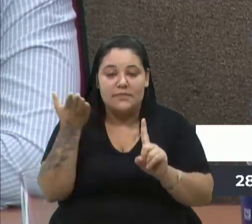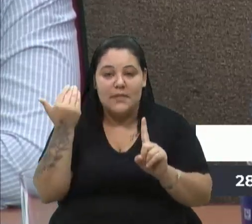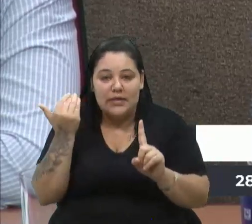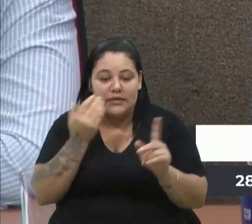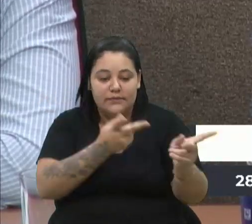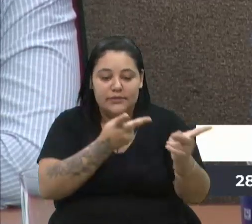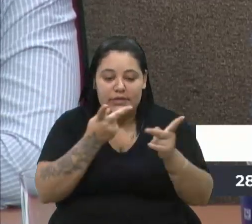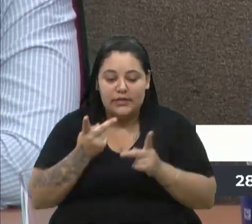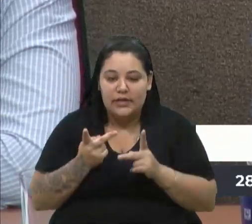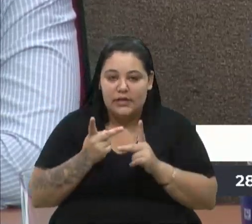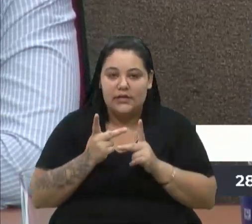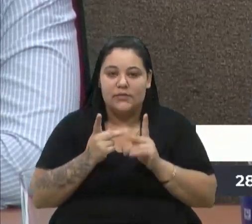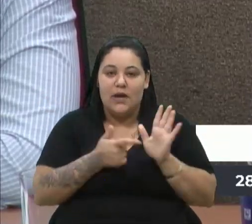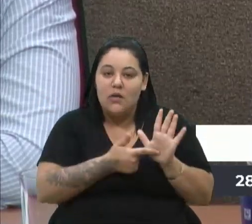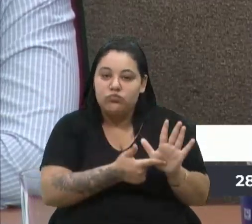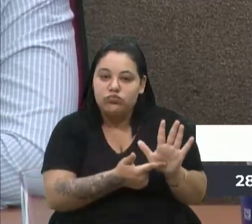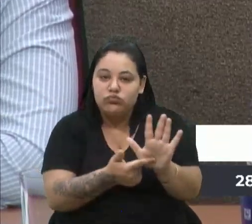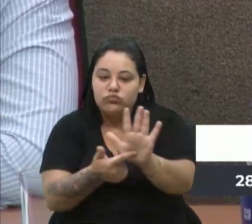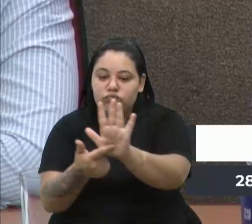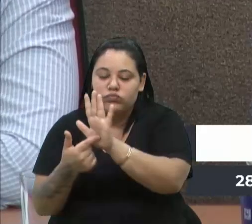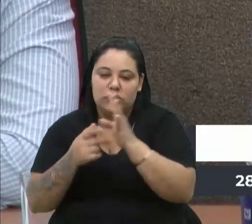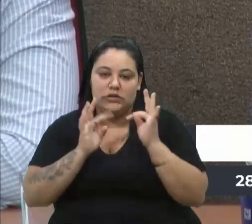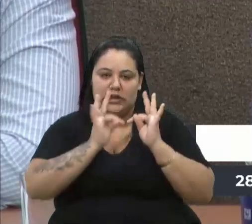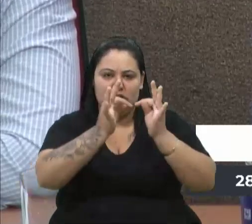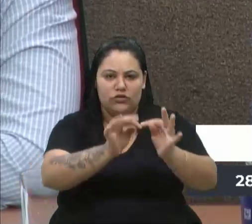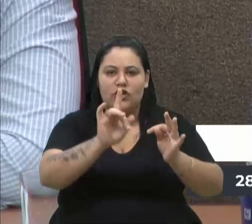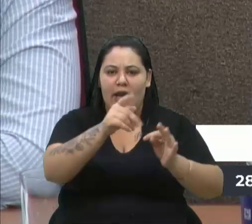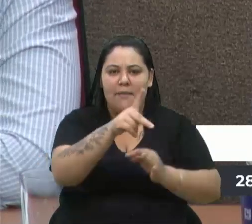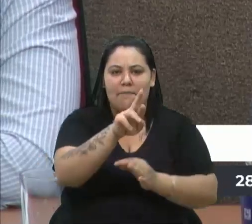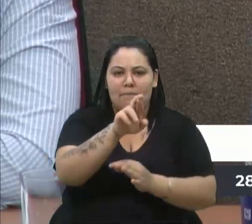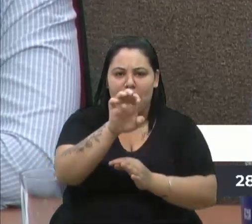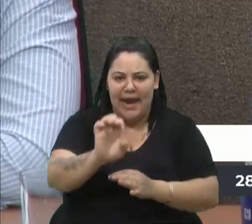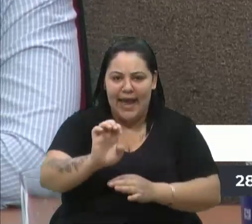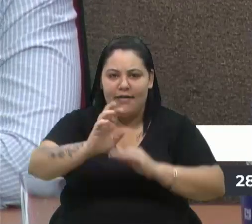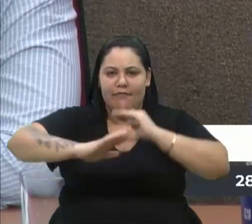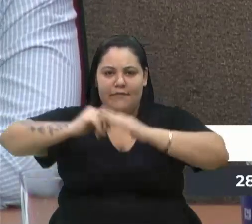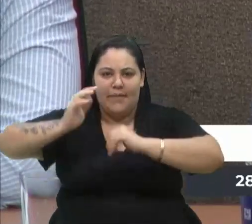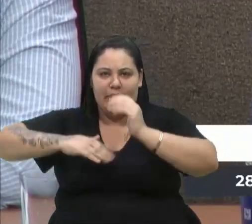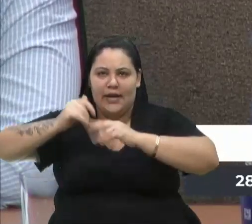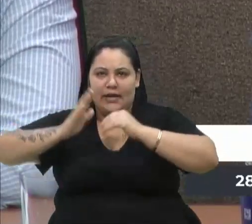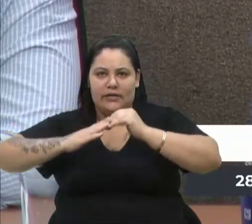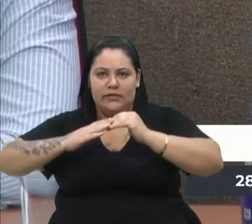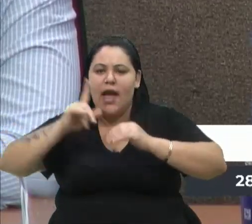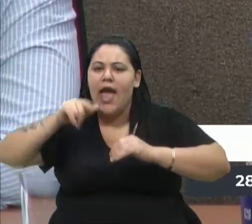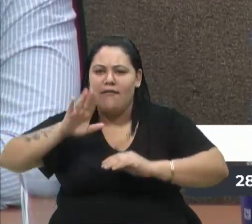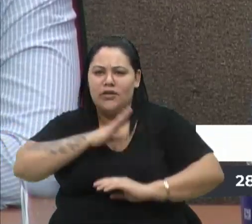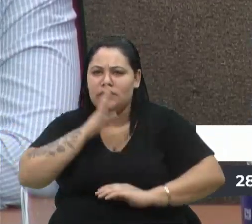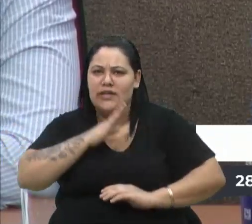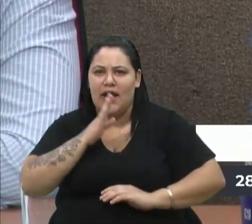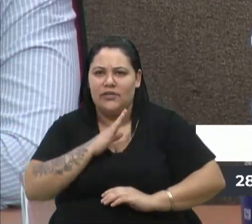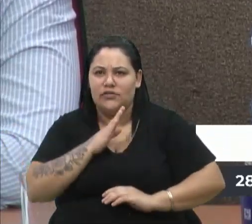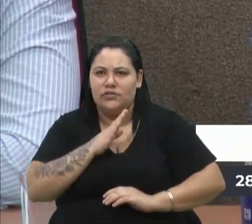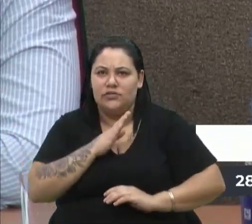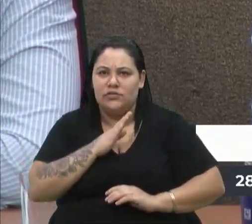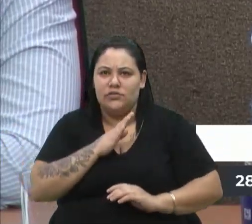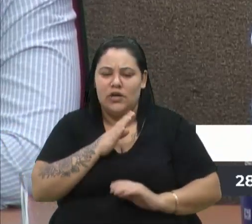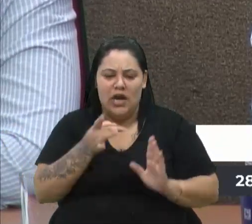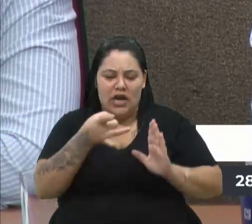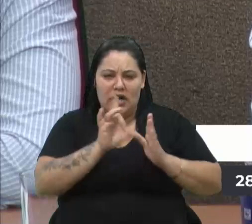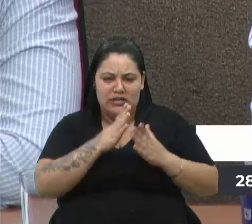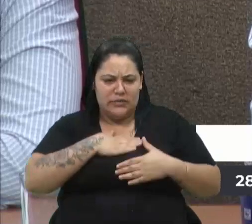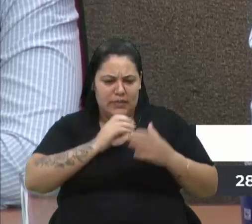-fabricado é velocidade recorde um pavilhão que a minha empresa demorava tranquilamente seis meses para fazer